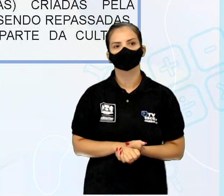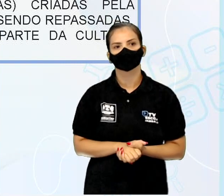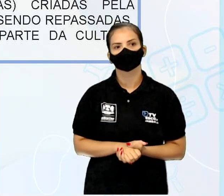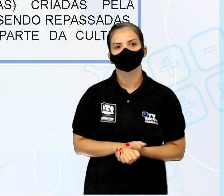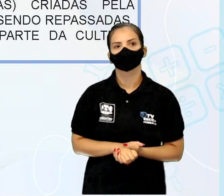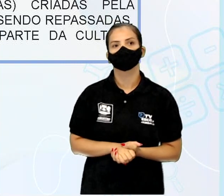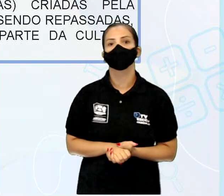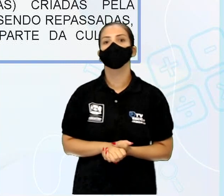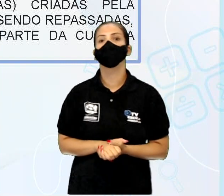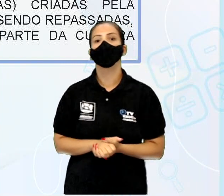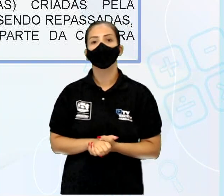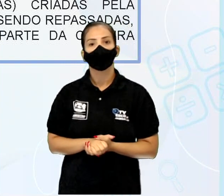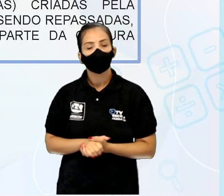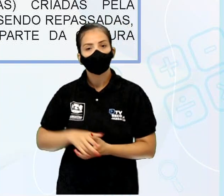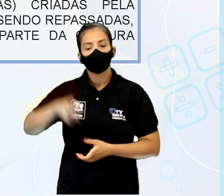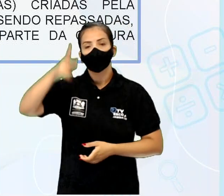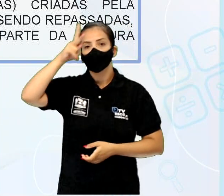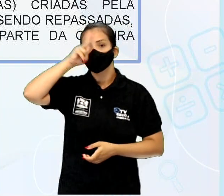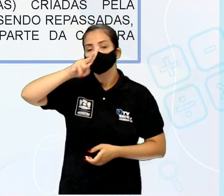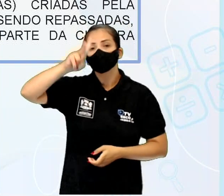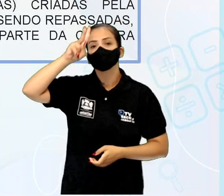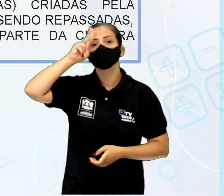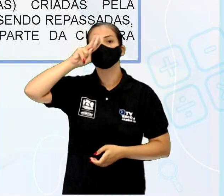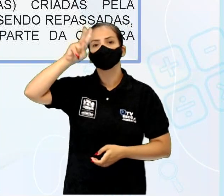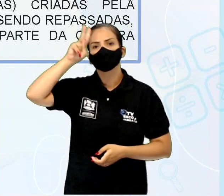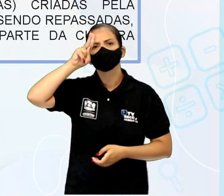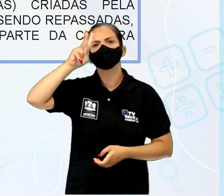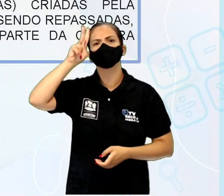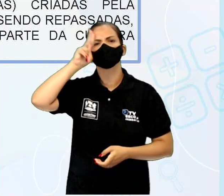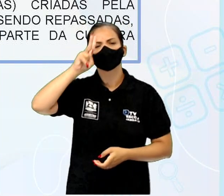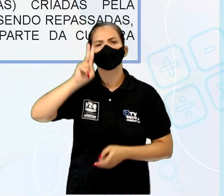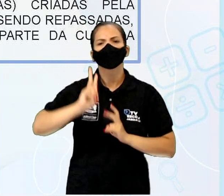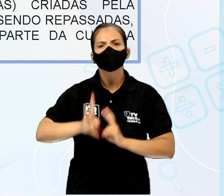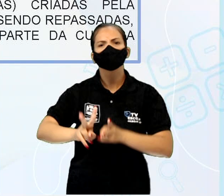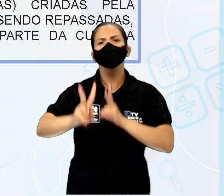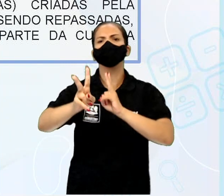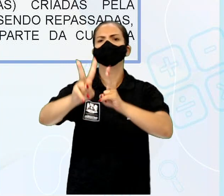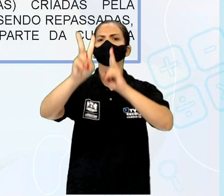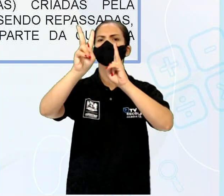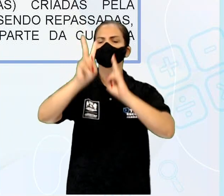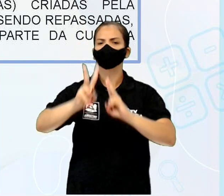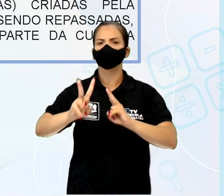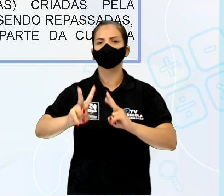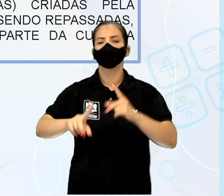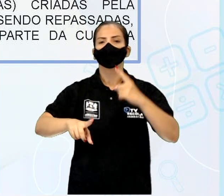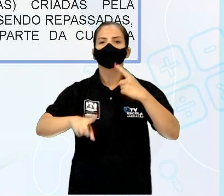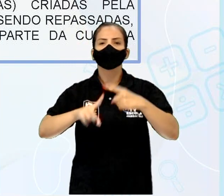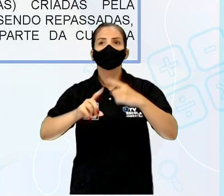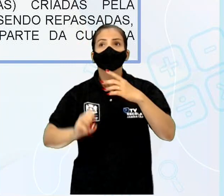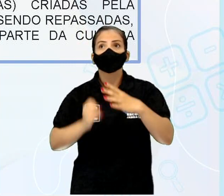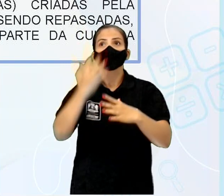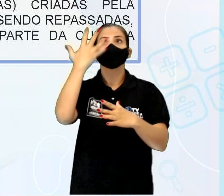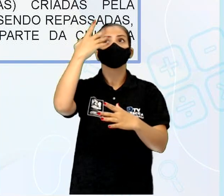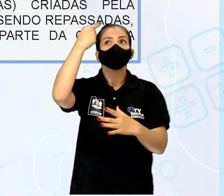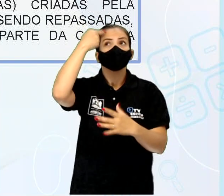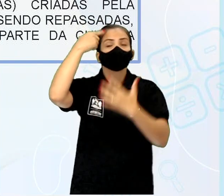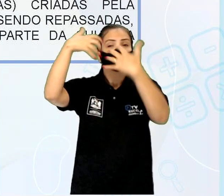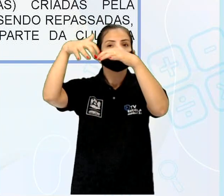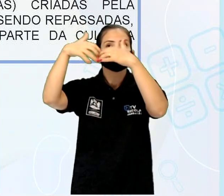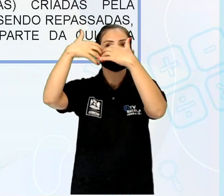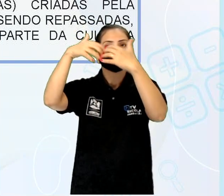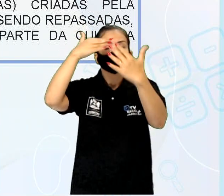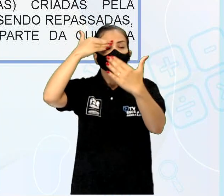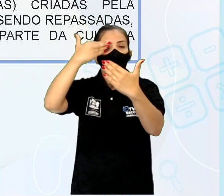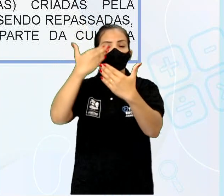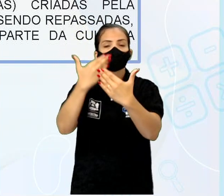Preservar histórias fantásticas e fantasiosas criadas pelo imaginário do homem, pelas suas crenças que foram